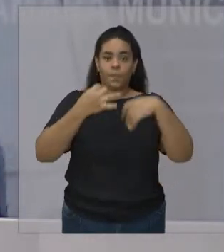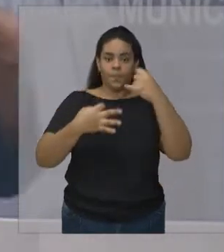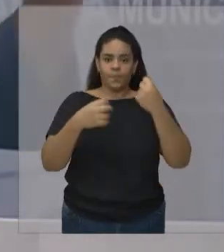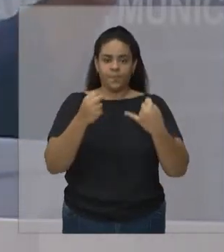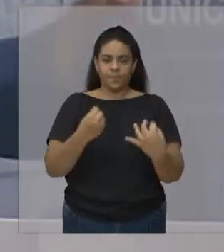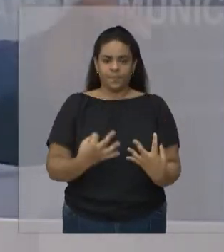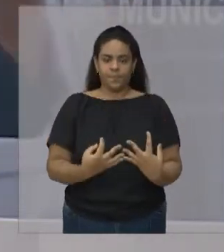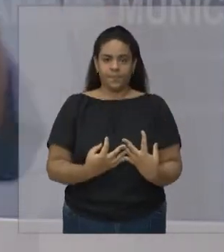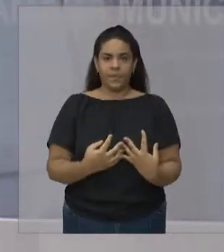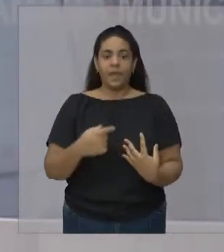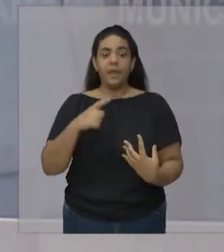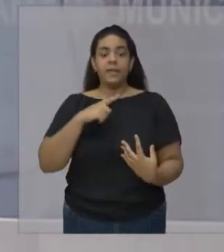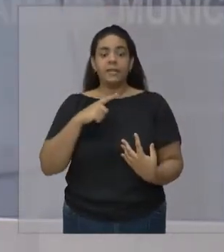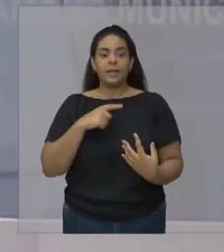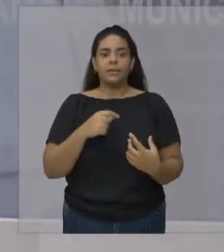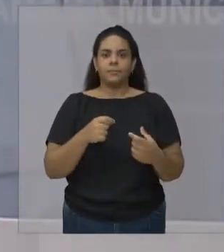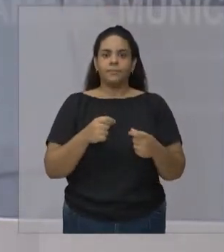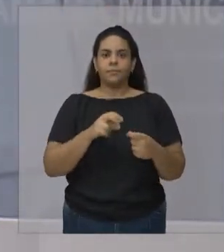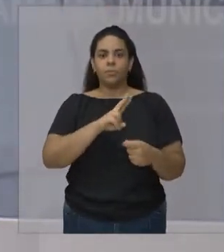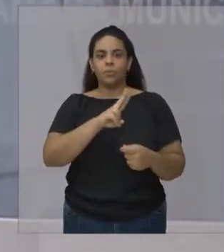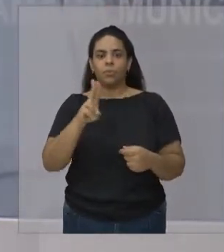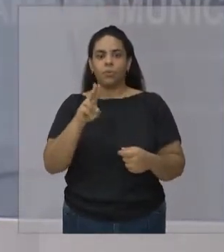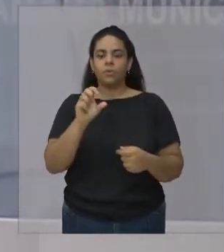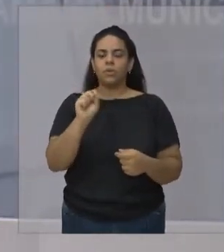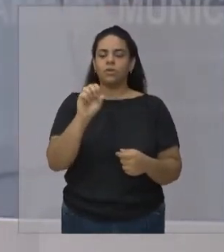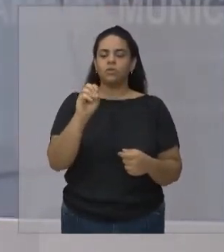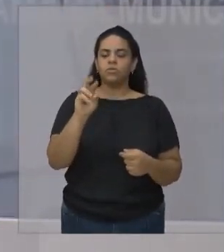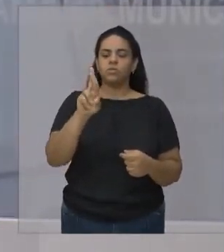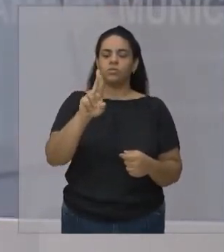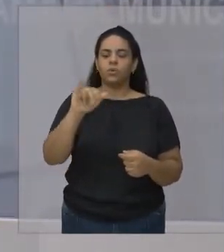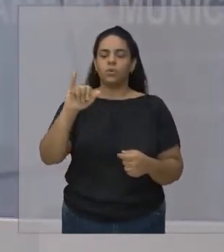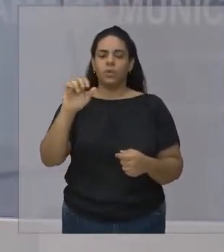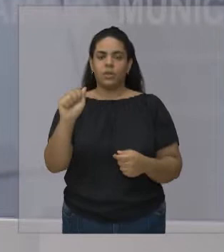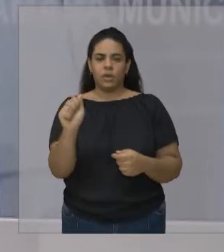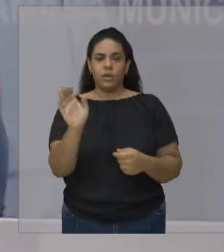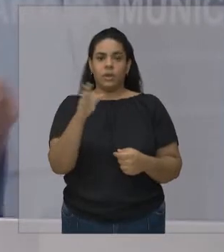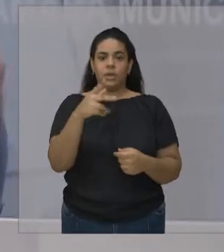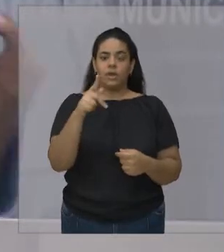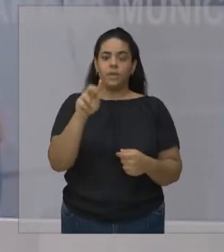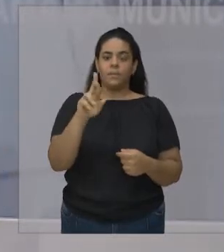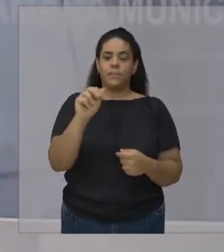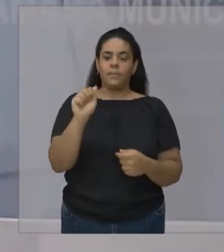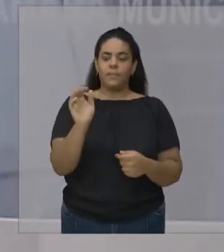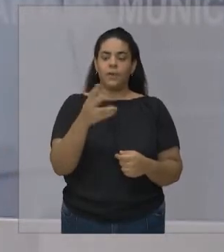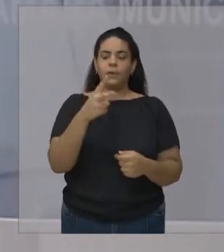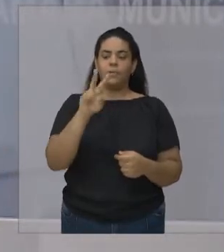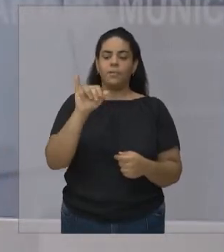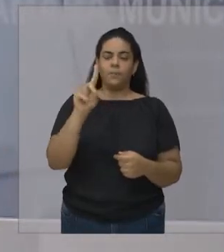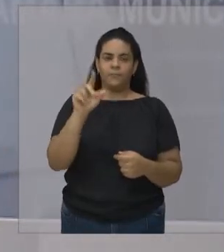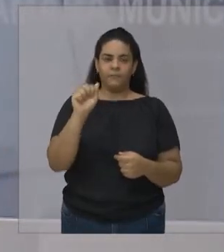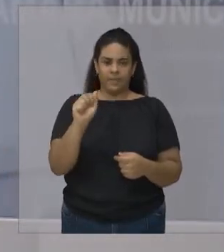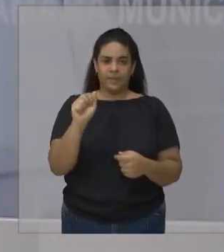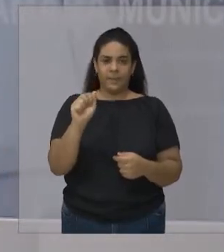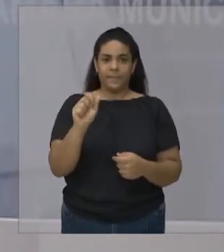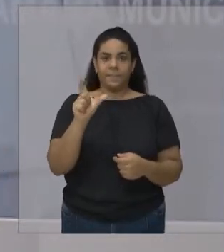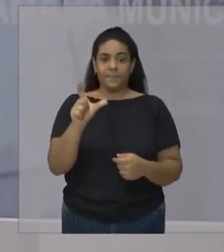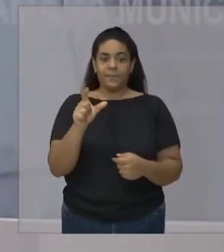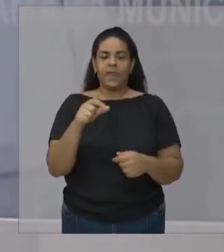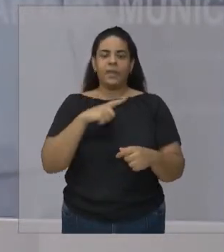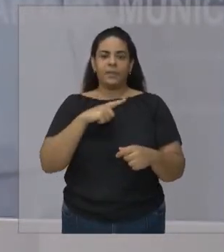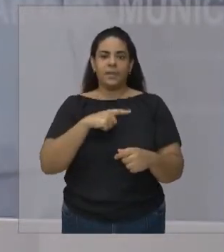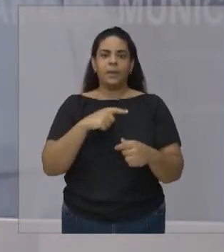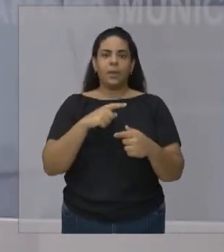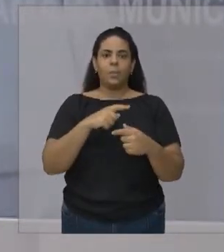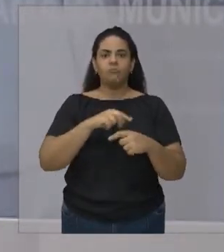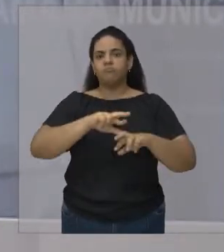Sorria para a vida Porque eu acredito na força do sorriso No poder do sorriso O sorriso ele transforma